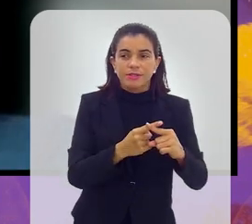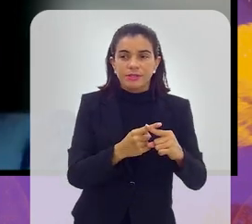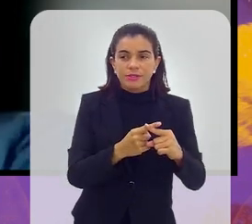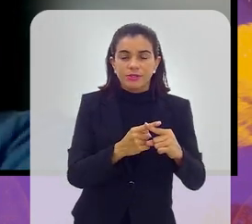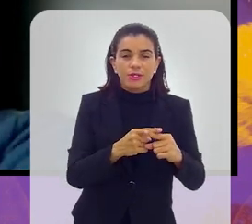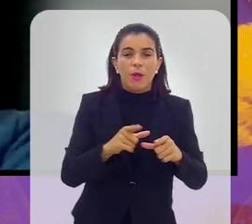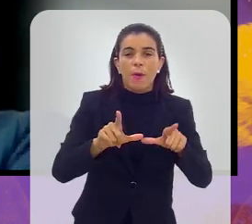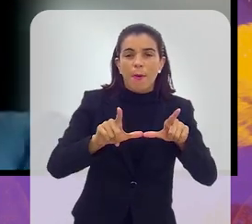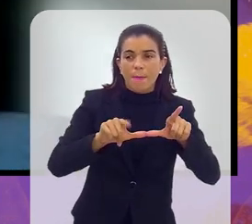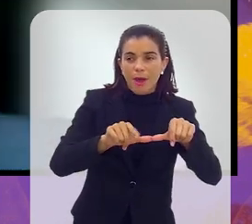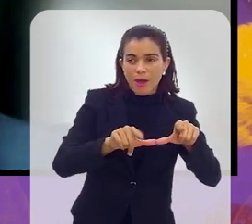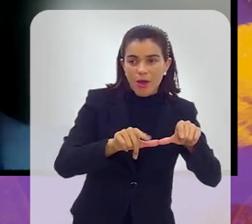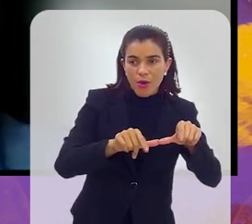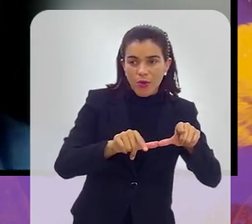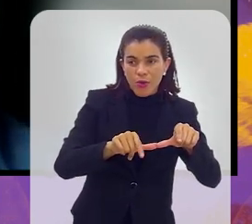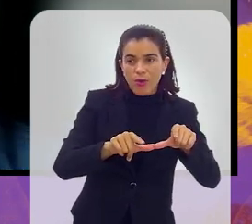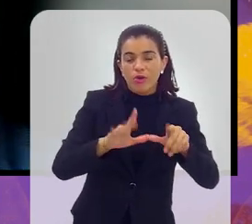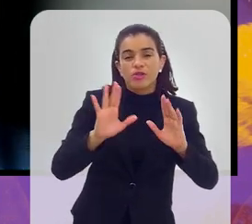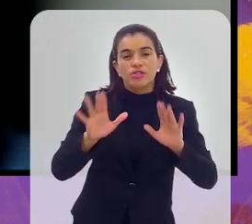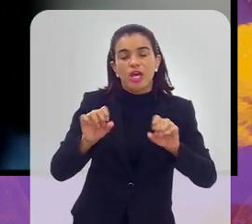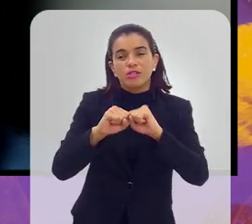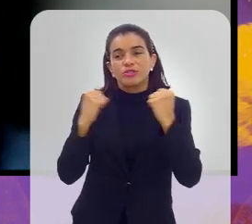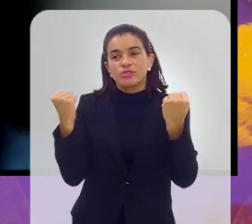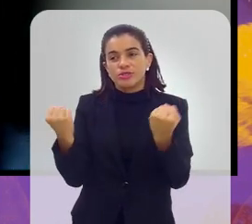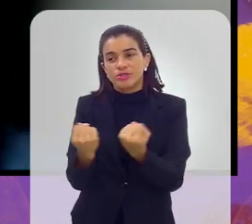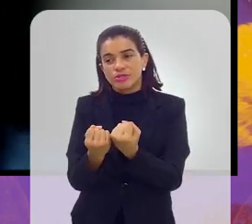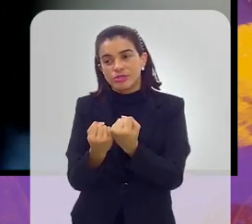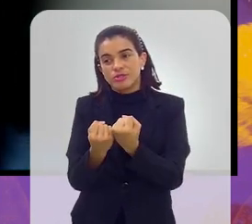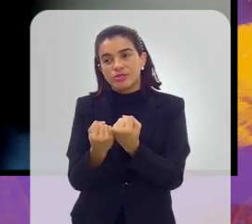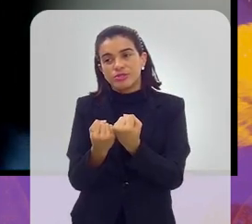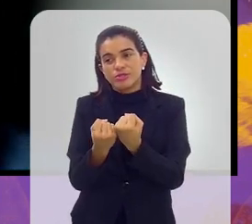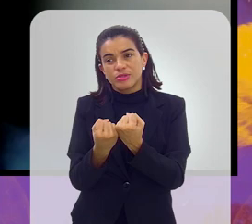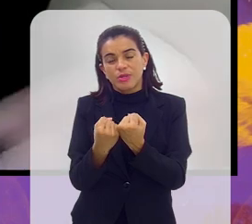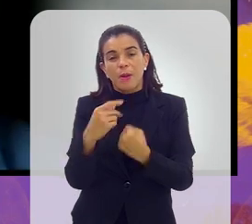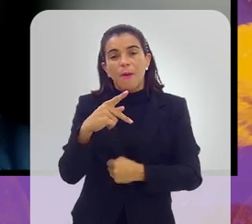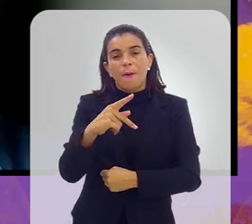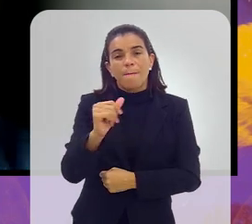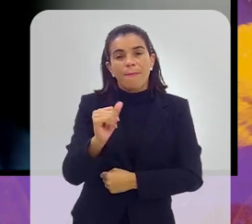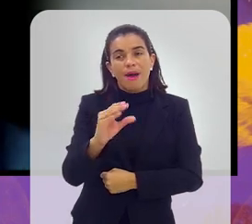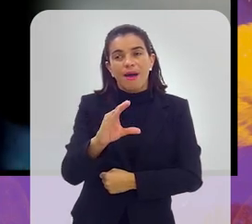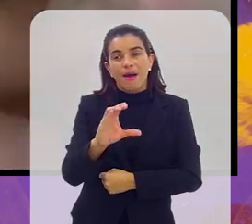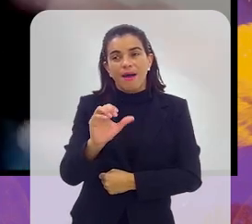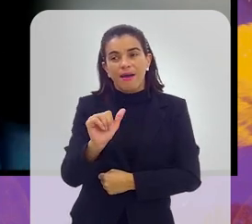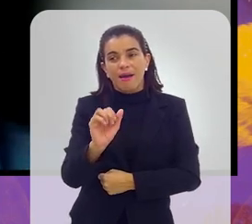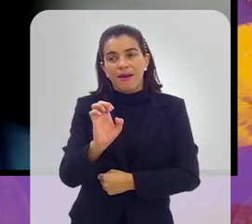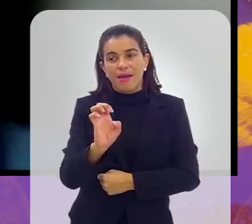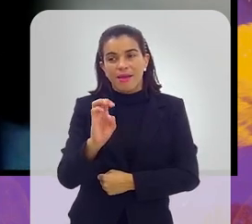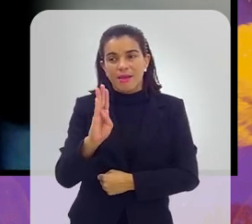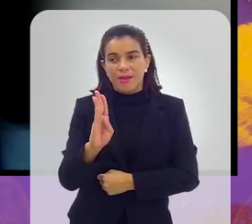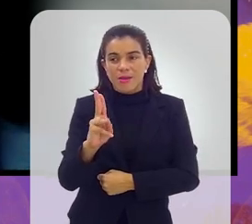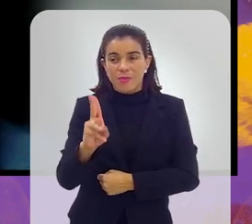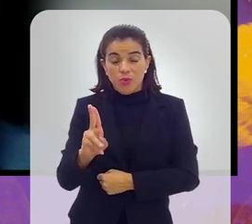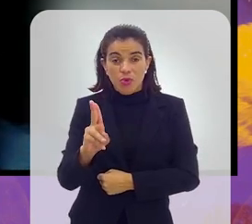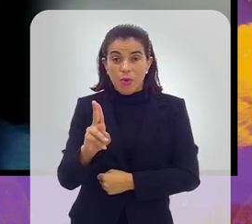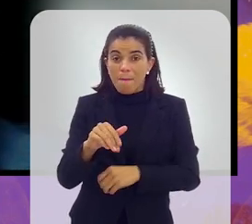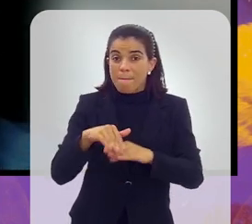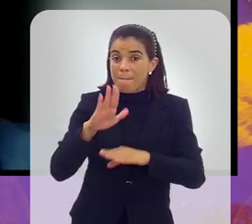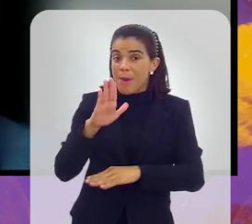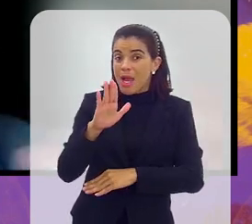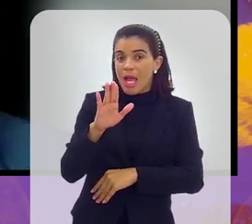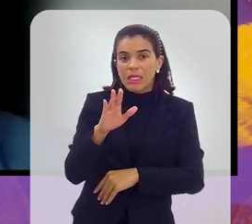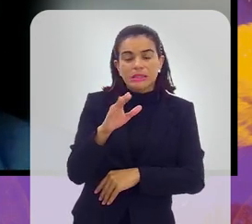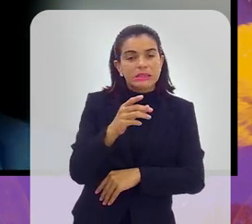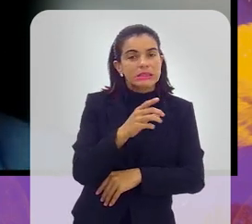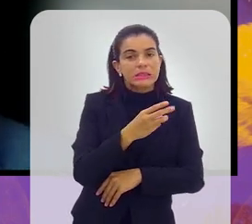final no Bangu, a gente já fez no estádio do Pacaembu, com mais de 30 mil pessoas assistindo. Então,